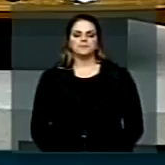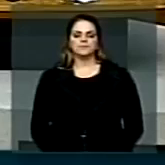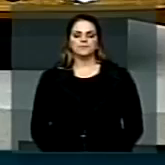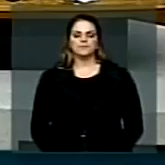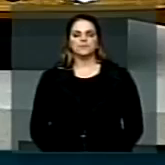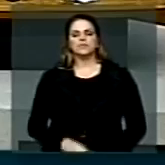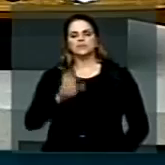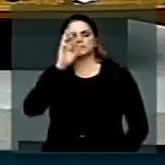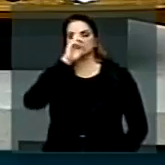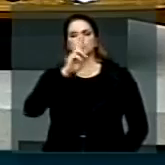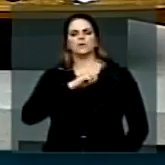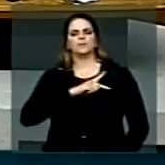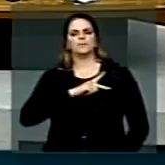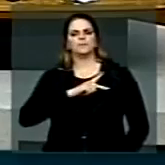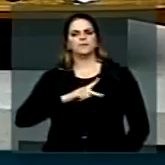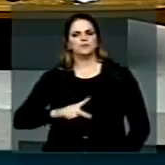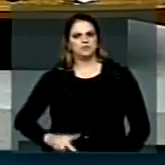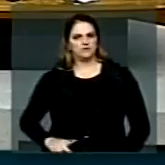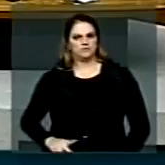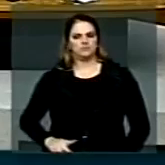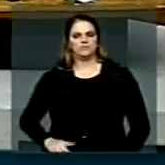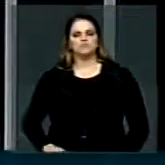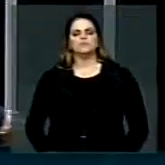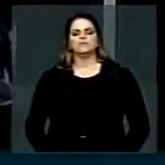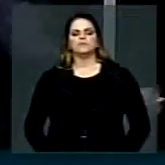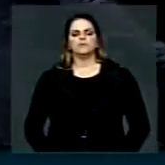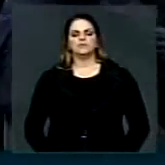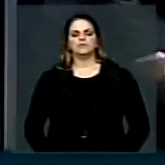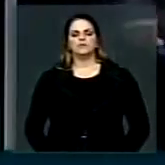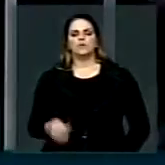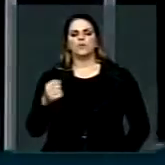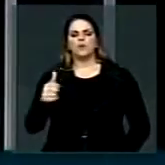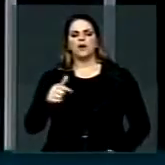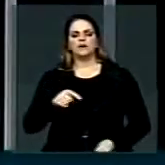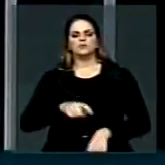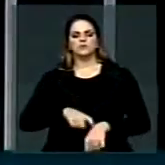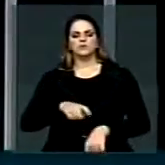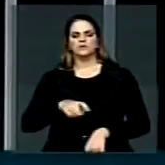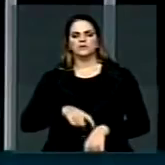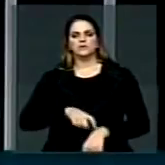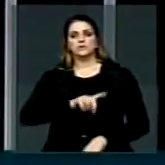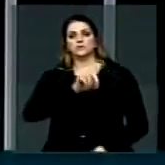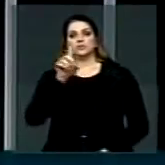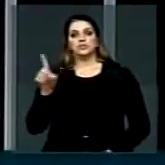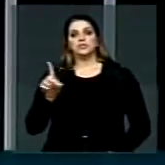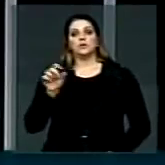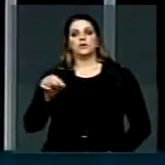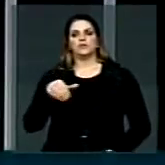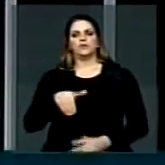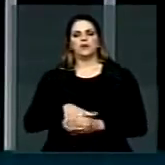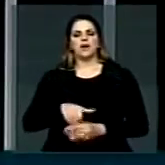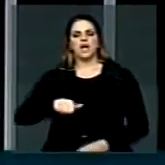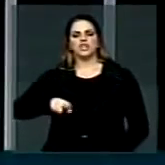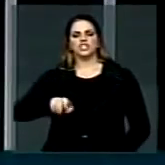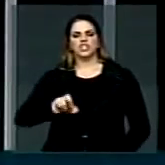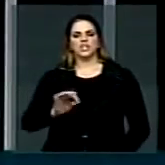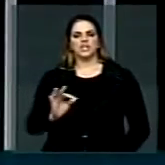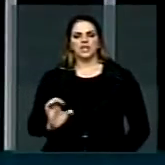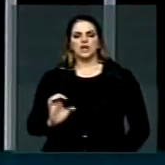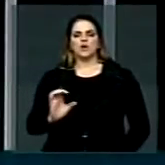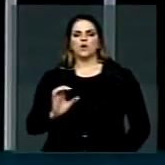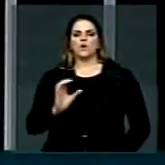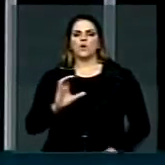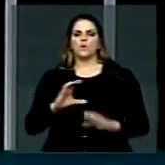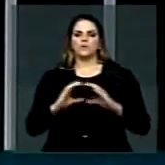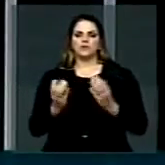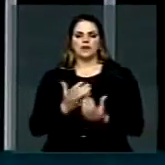Senhor Presidente, está chegando o dia D para os agentes comunitários de saúde e agentes de combate às